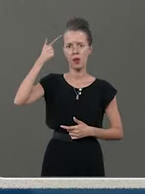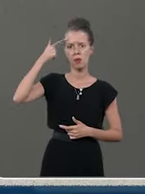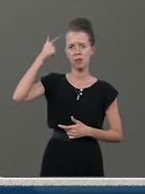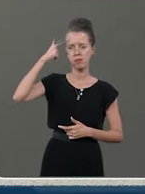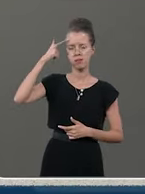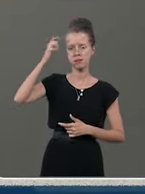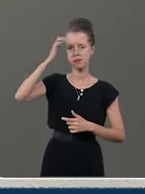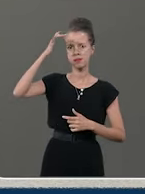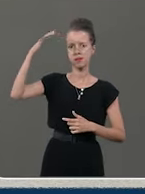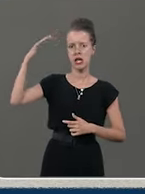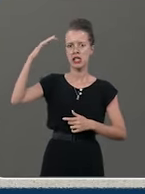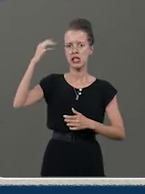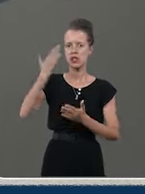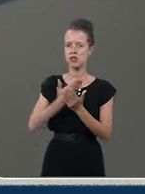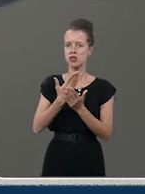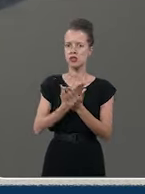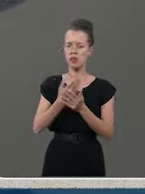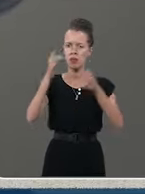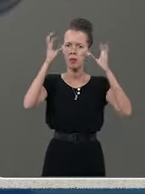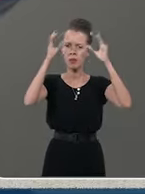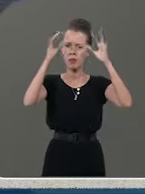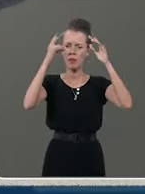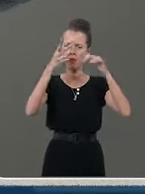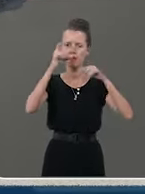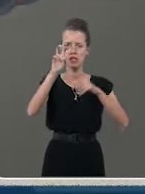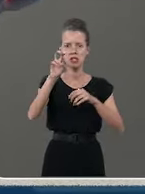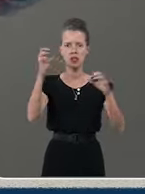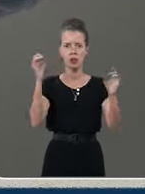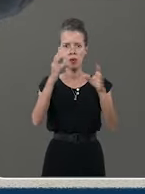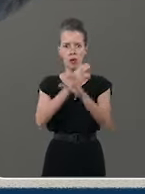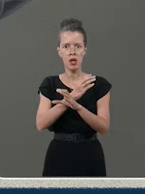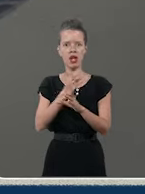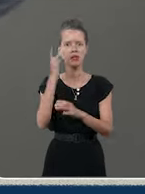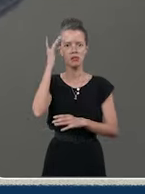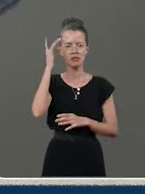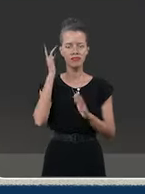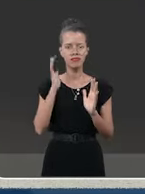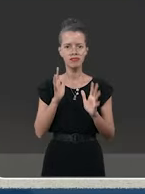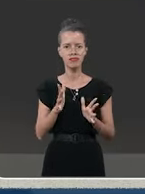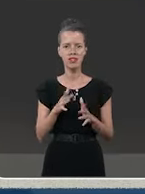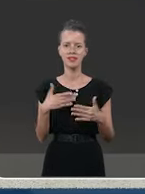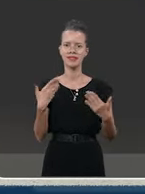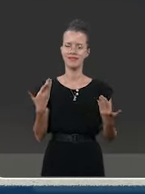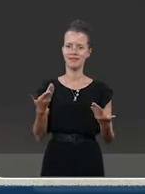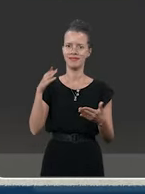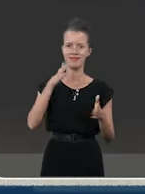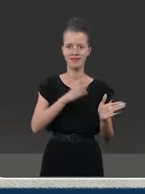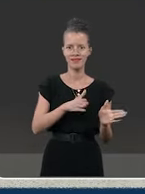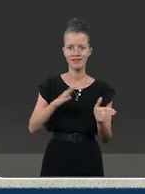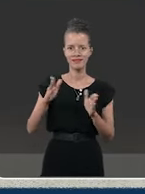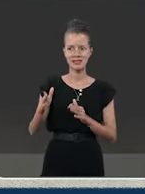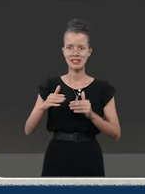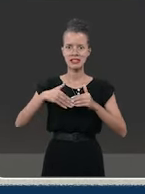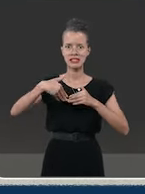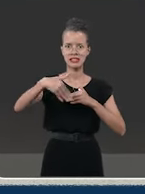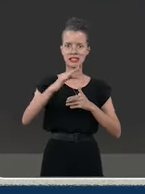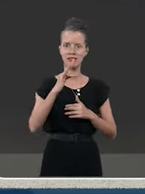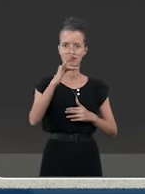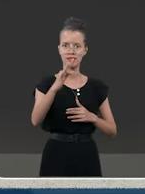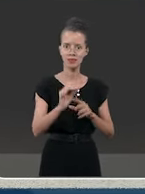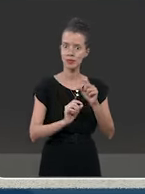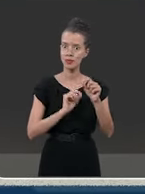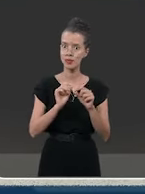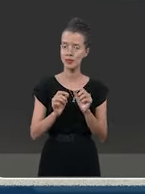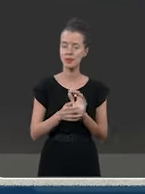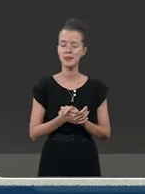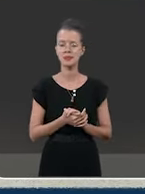neurociência que com 25 anos o cérebro fica totalmente maduro. Se acontecer com um planejamento, o